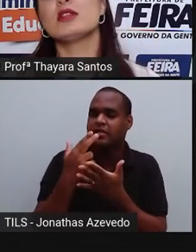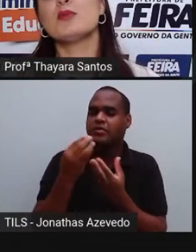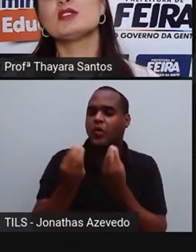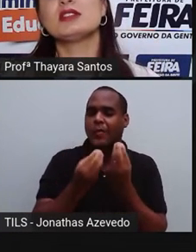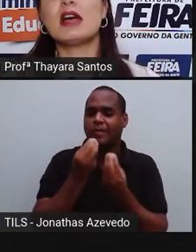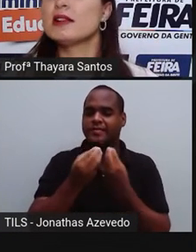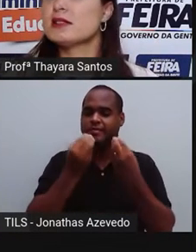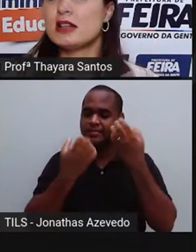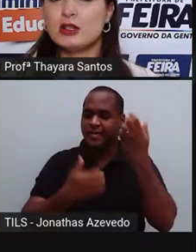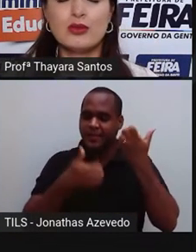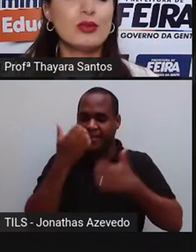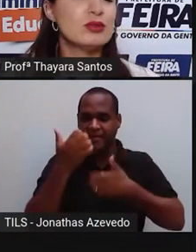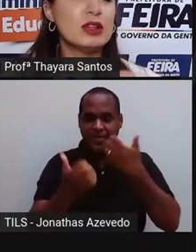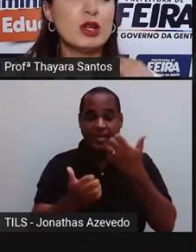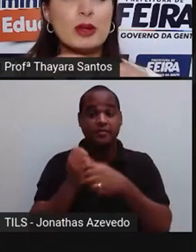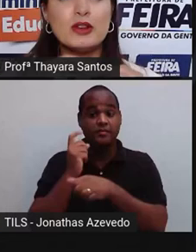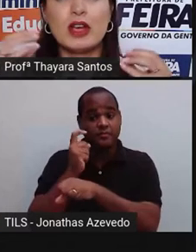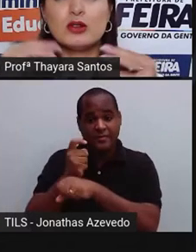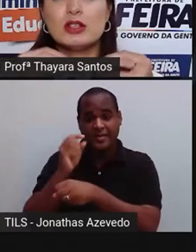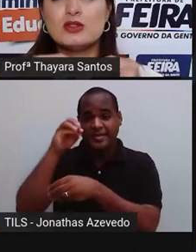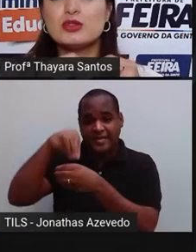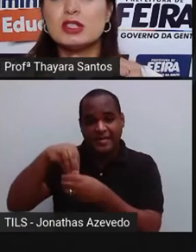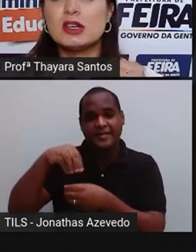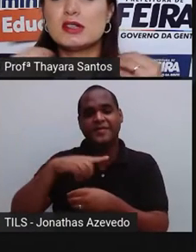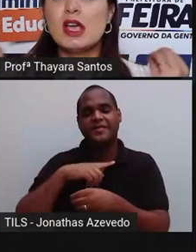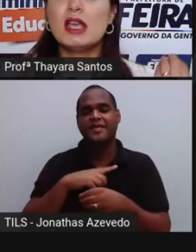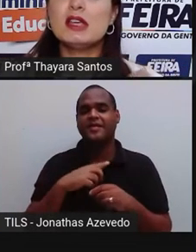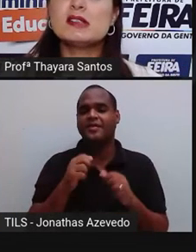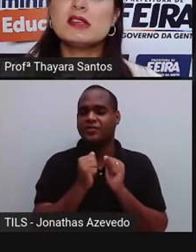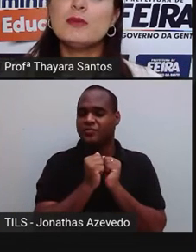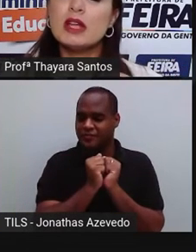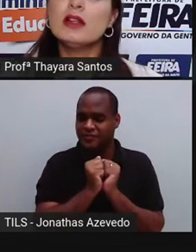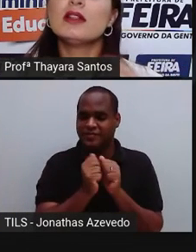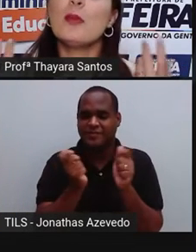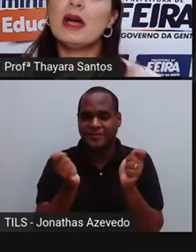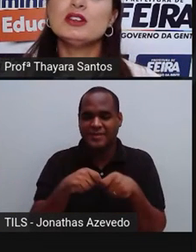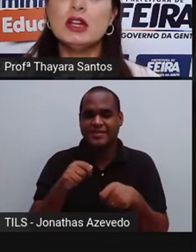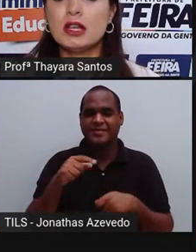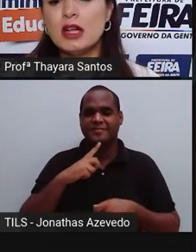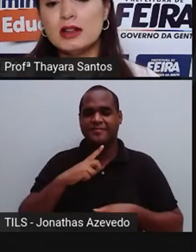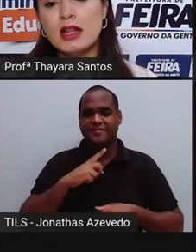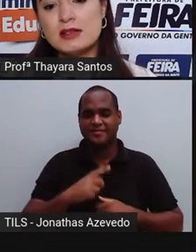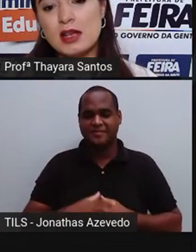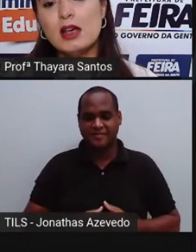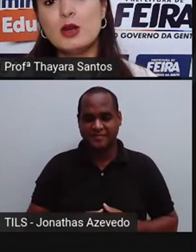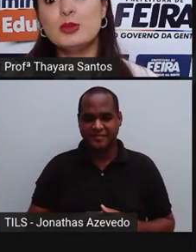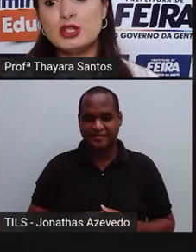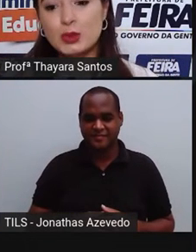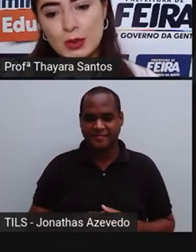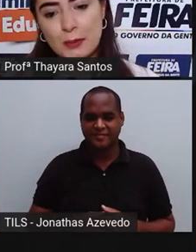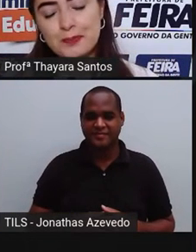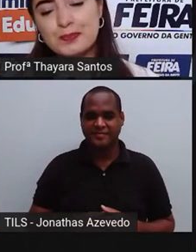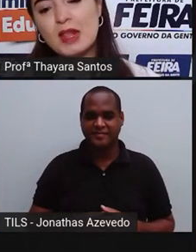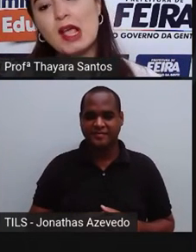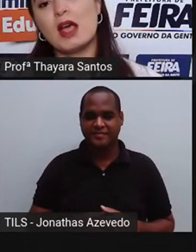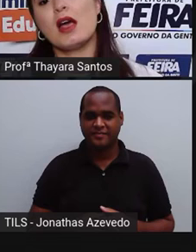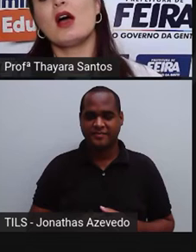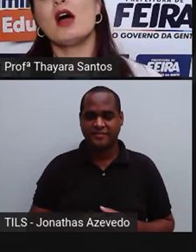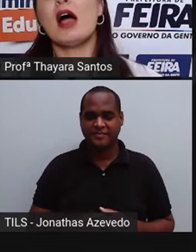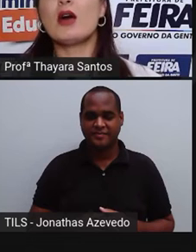sendo depositadas ali no fundo, ou então podem ficar todas juntinhas em cima da parte líquida dessa mistura.